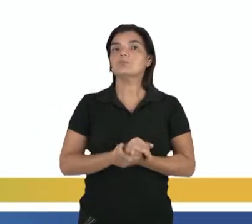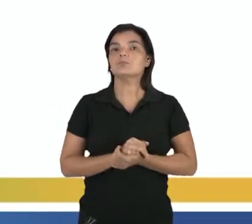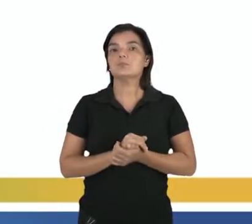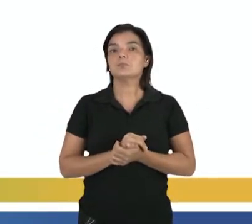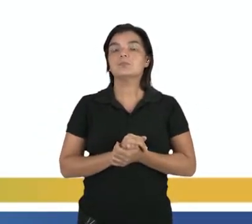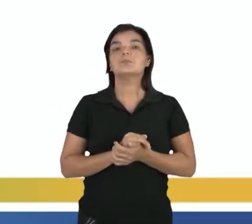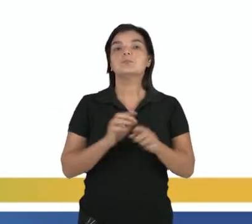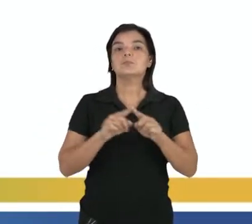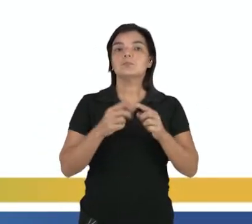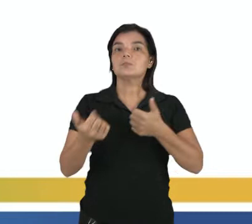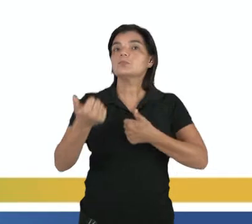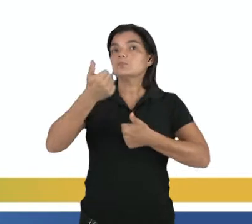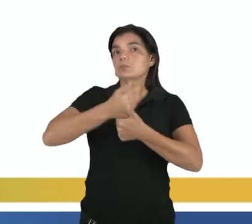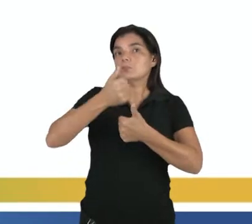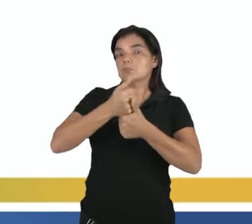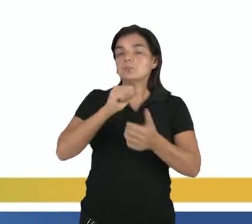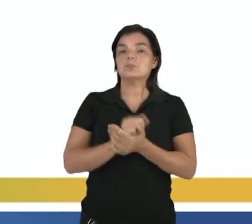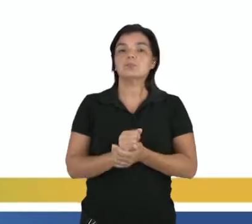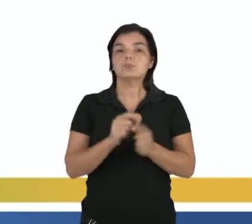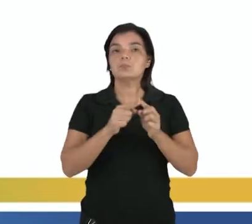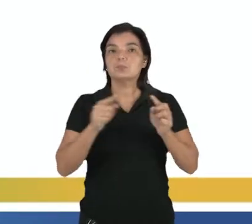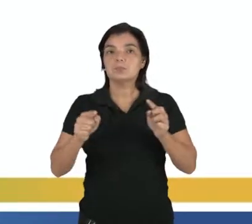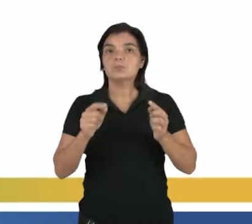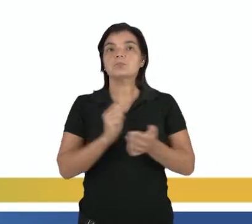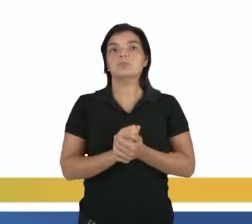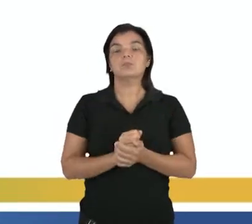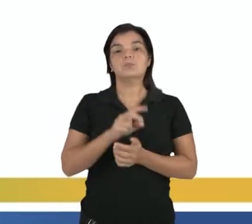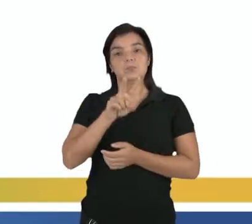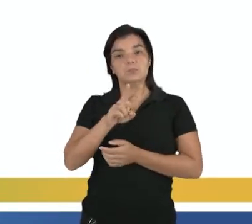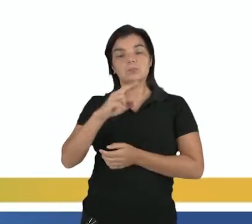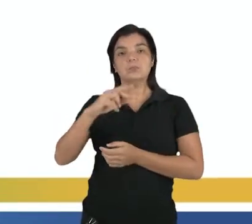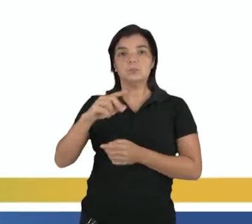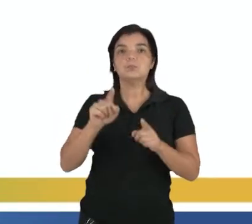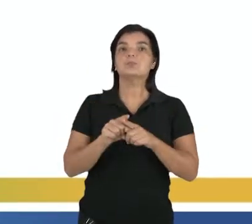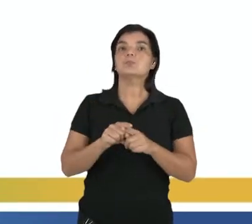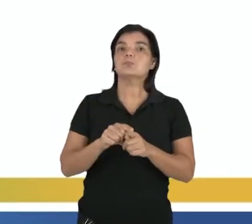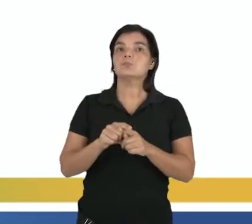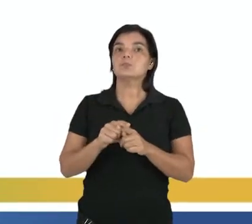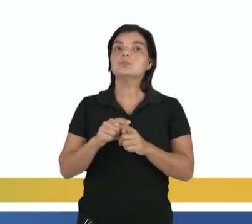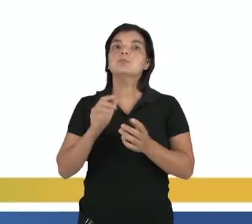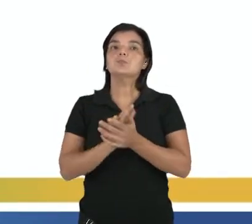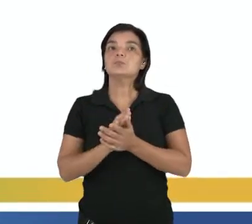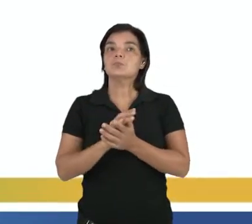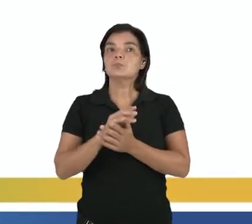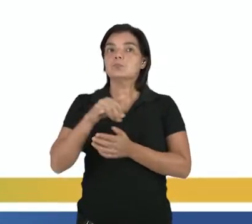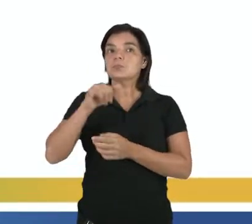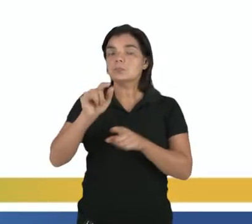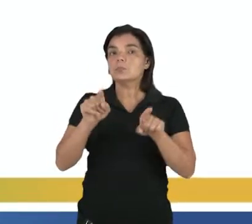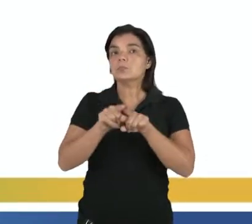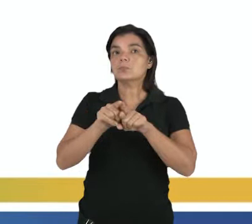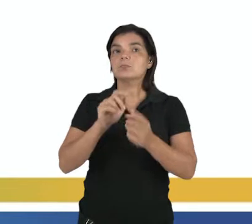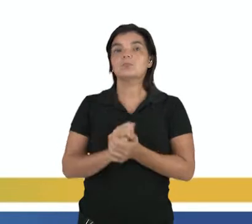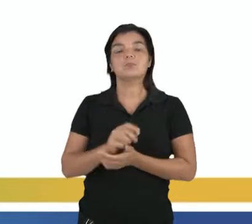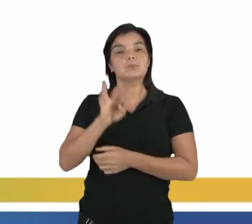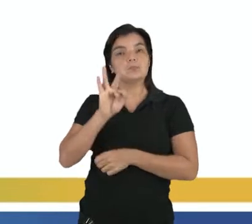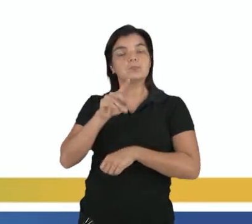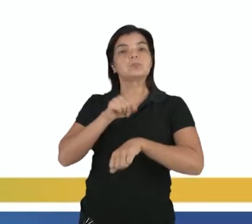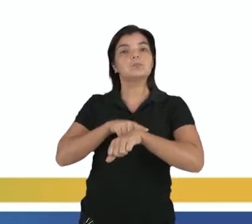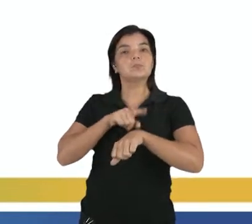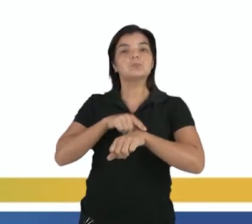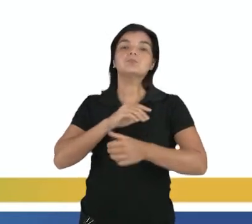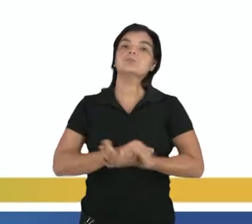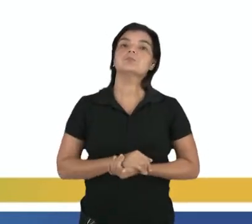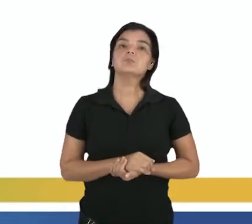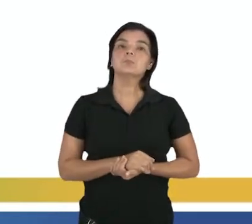É o período. Então, basta substituir. No lugar do deslocamento, eu coloco o comprimento de onda. E no lugar do ΔT, eu coloco o período T.